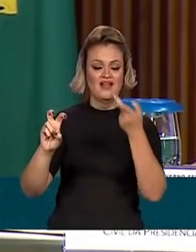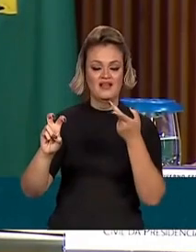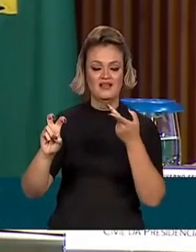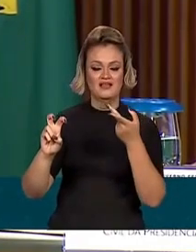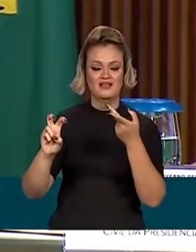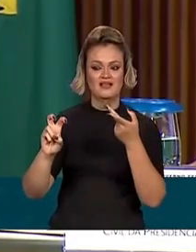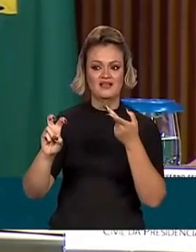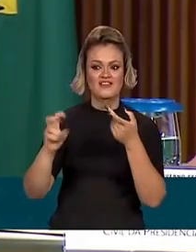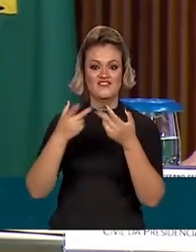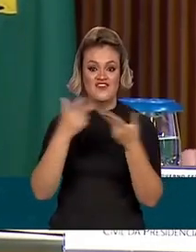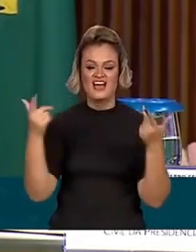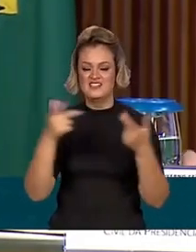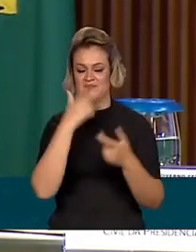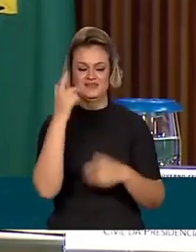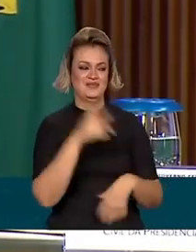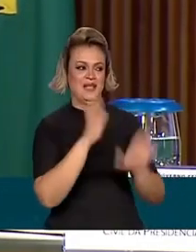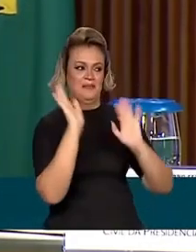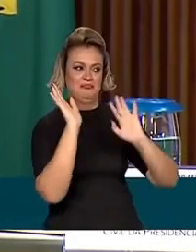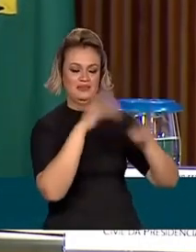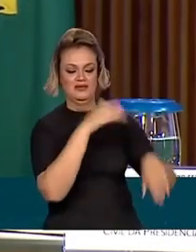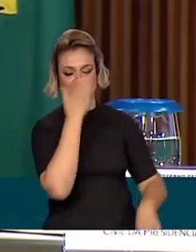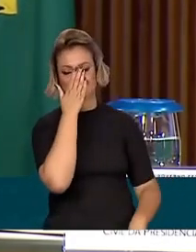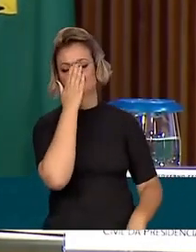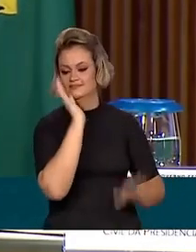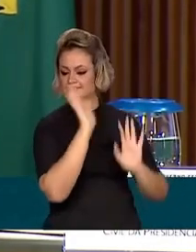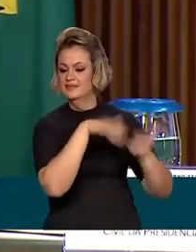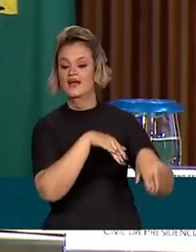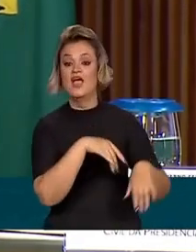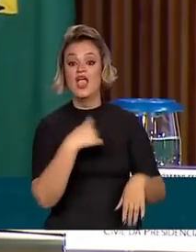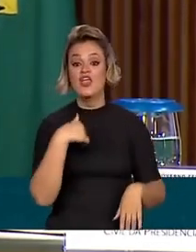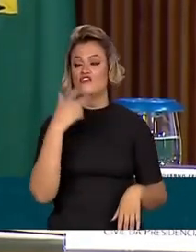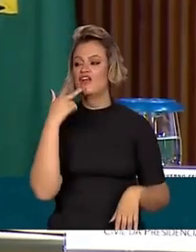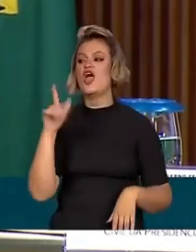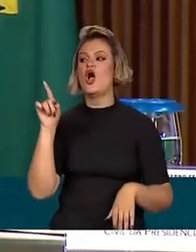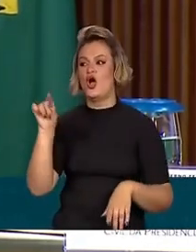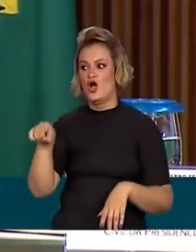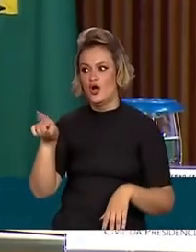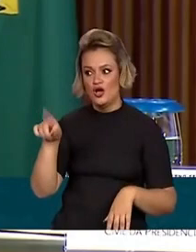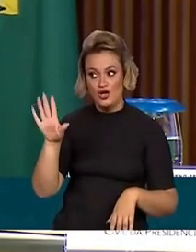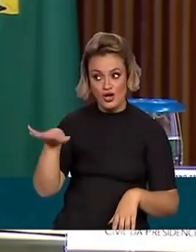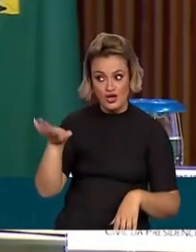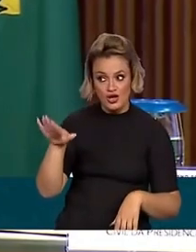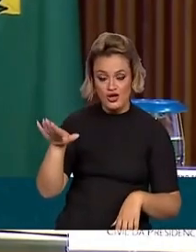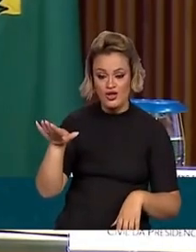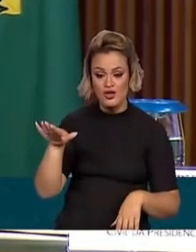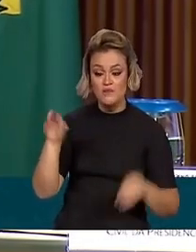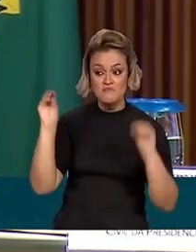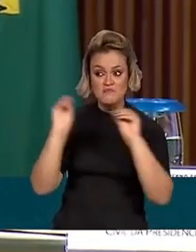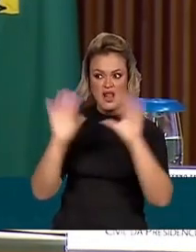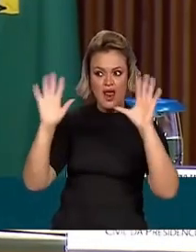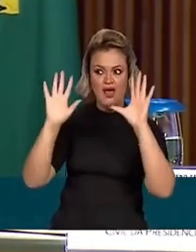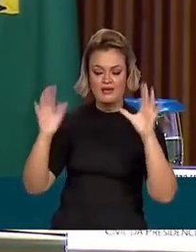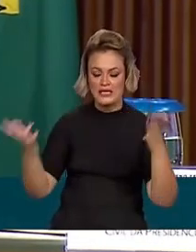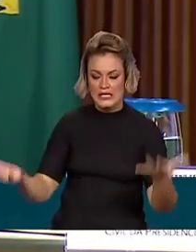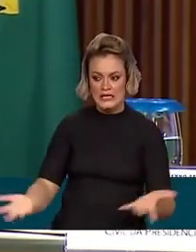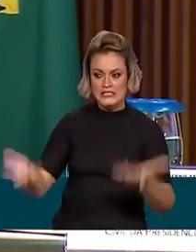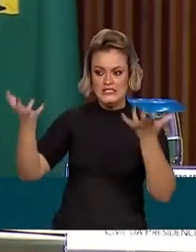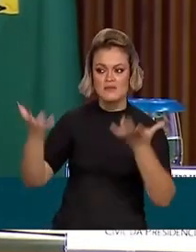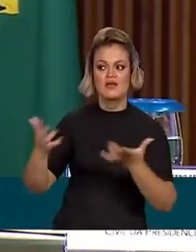motivo de muita chacota por parte da imprensa, quando eu disse o milagre, o milagre do crescimento.